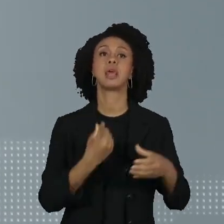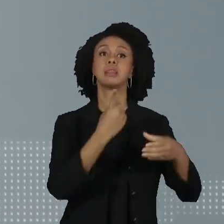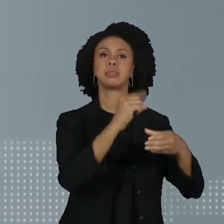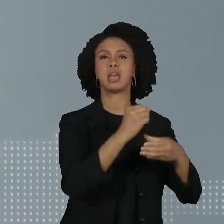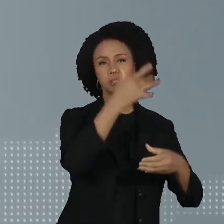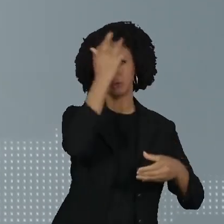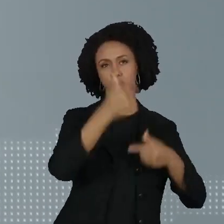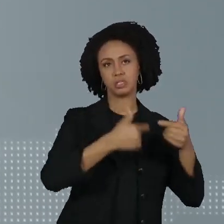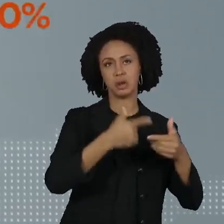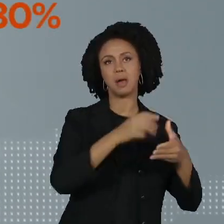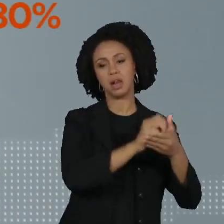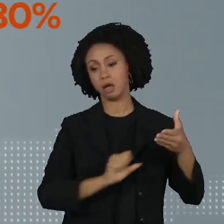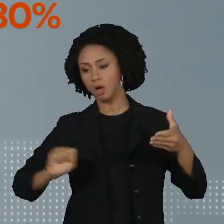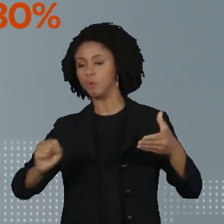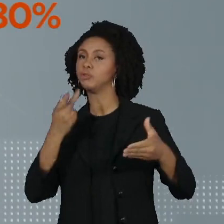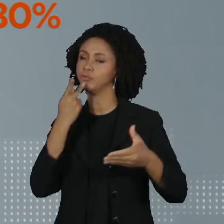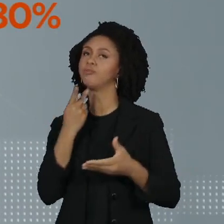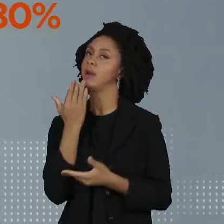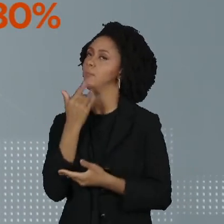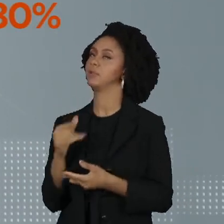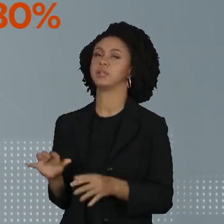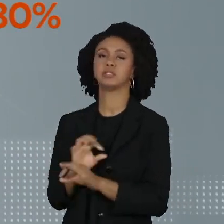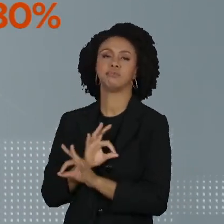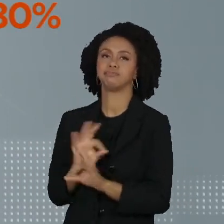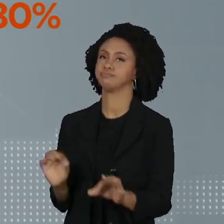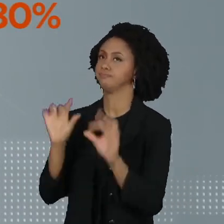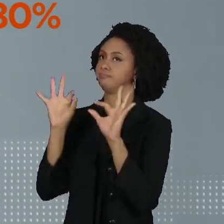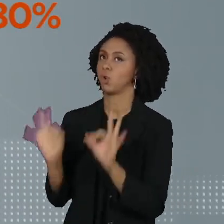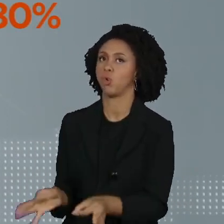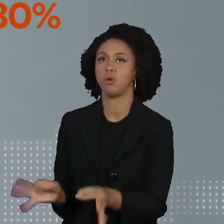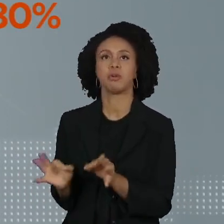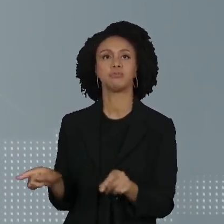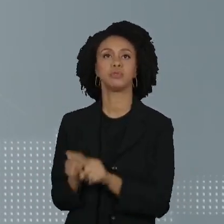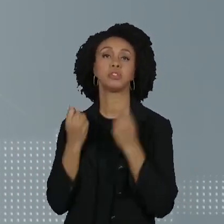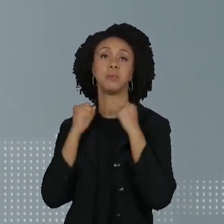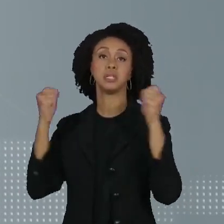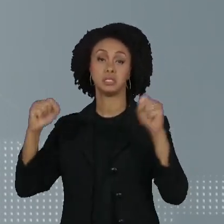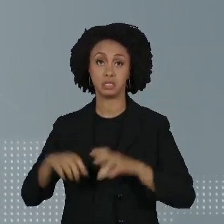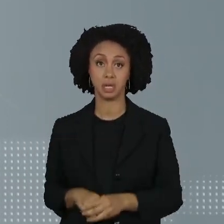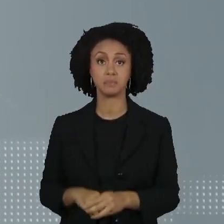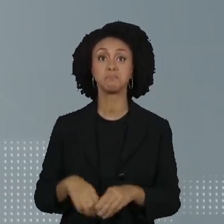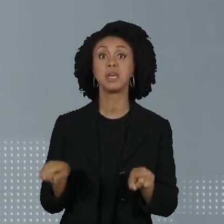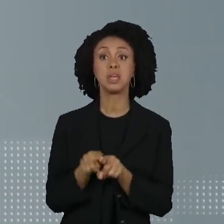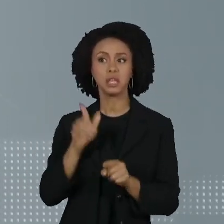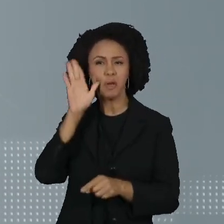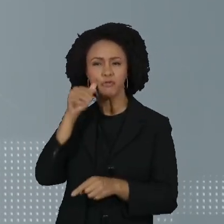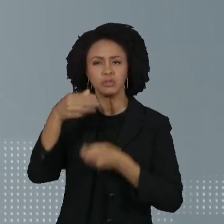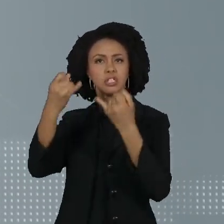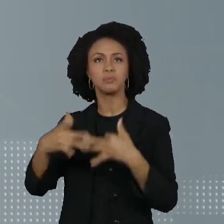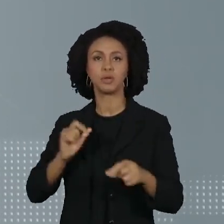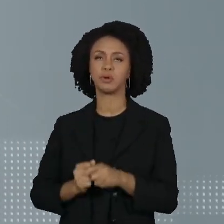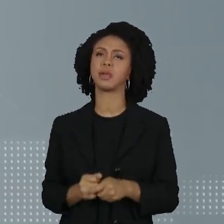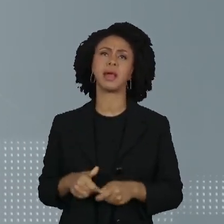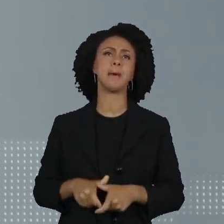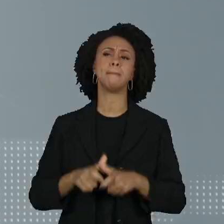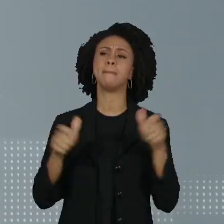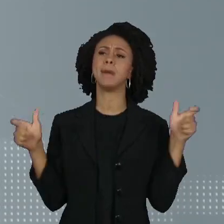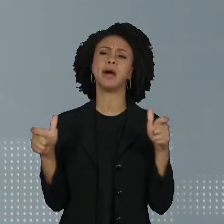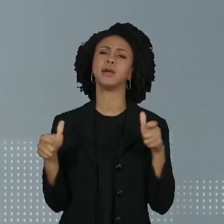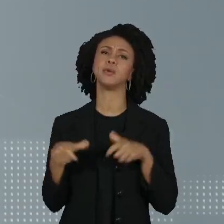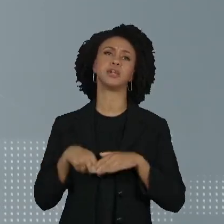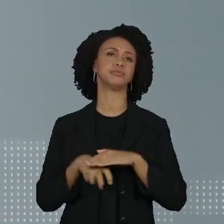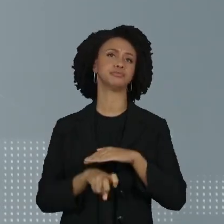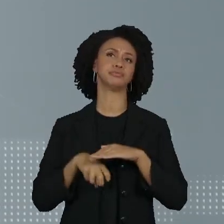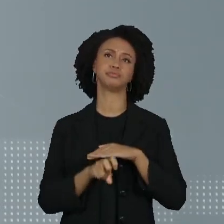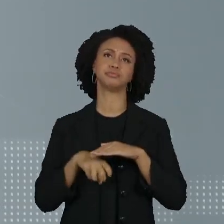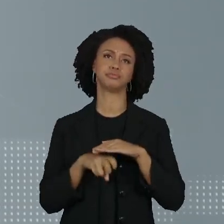má alimentação e estresse. No ranking de problemas de saúde relatados pelos funcionários, sedentarismo aparece em terceiro